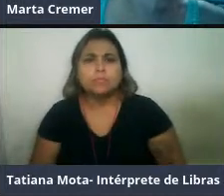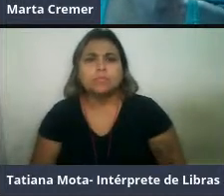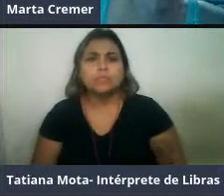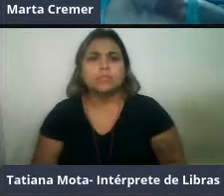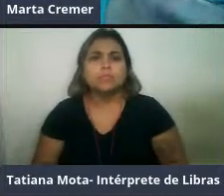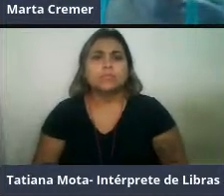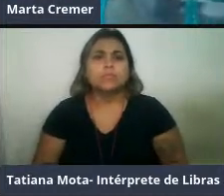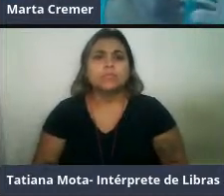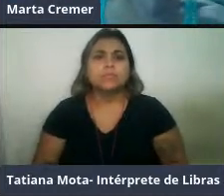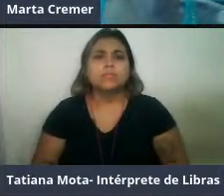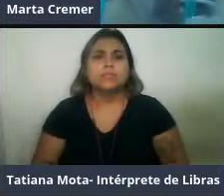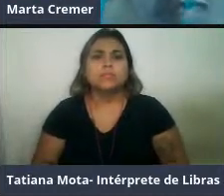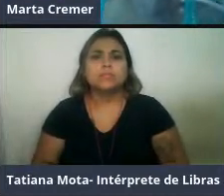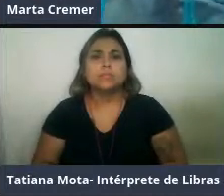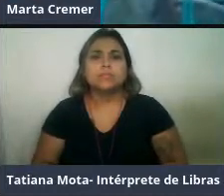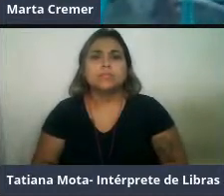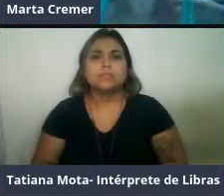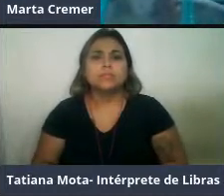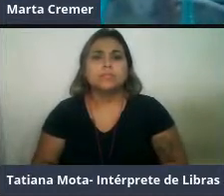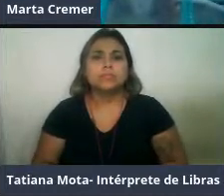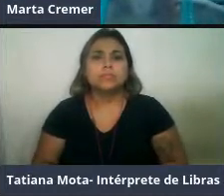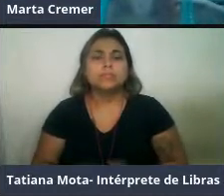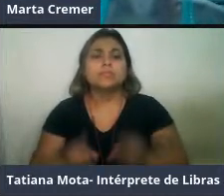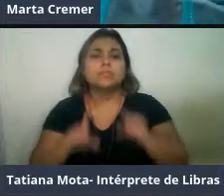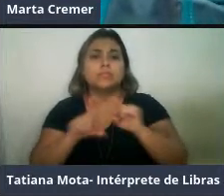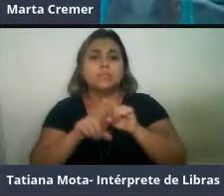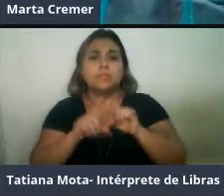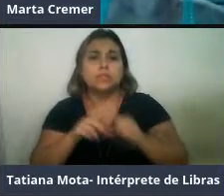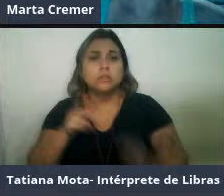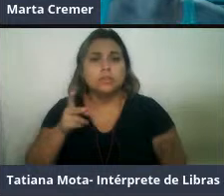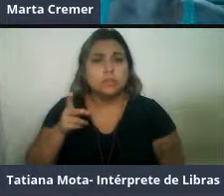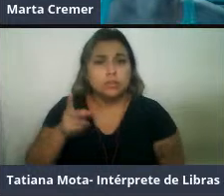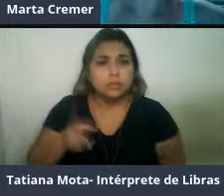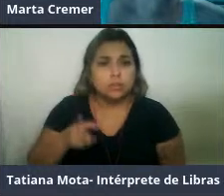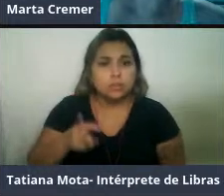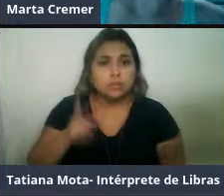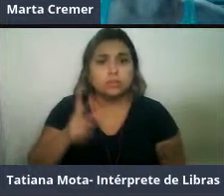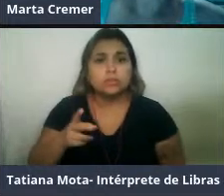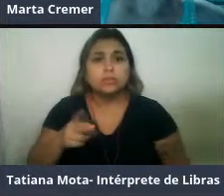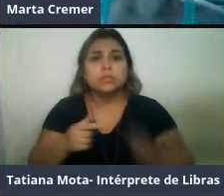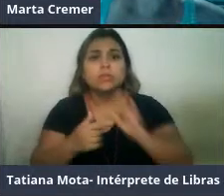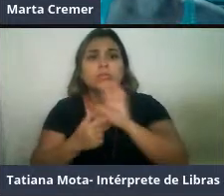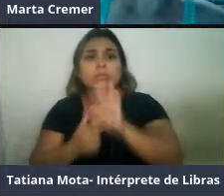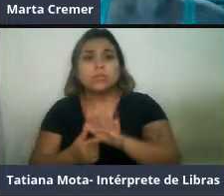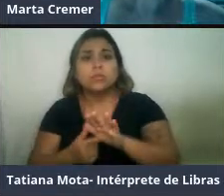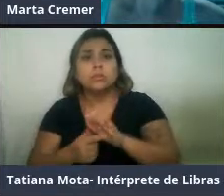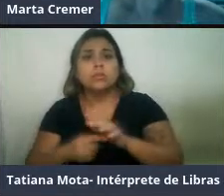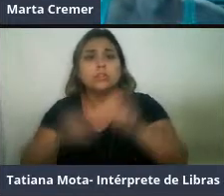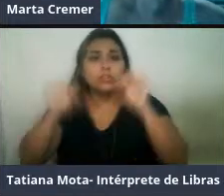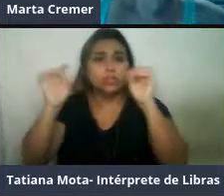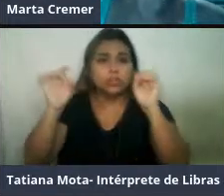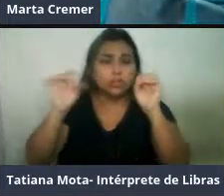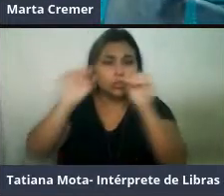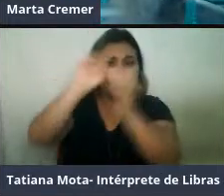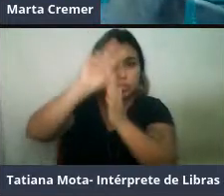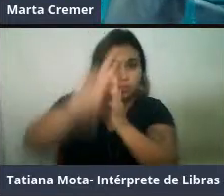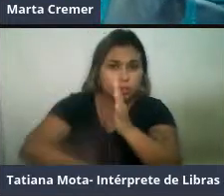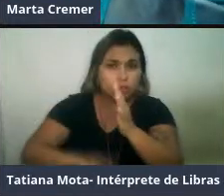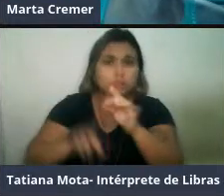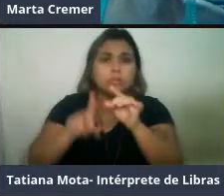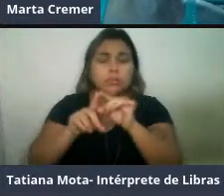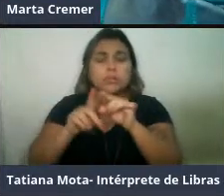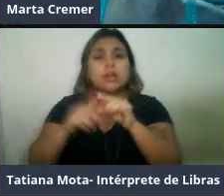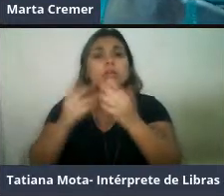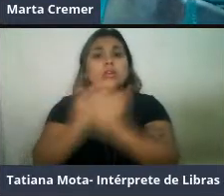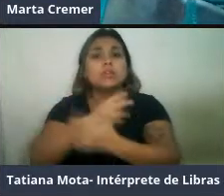então, sempre vem questionamento, vem discussões sobre outras espécies de turso, nessa distribuição, e muito por conta